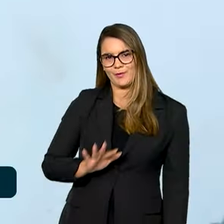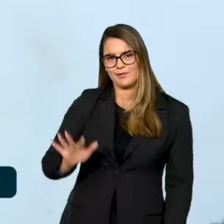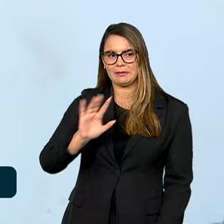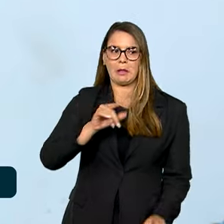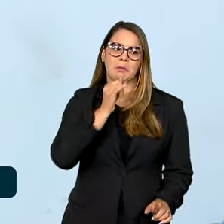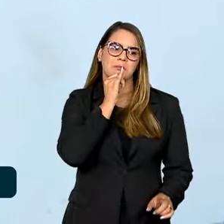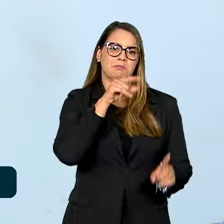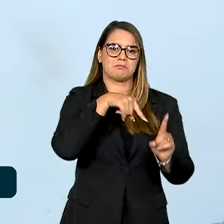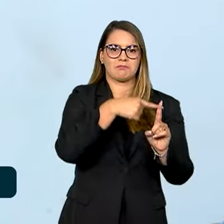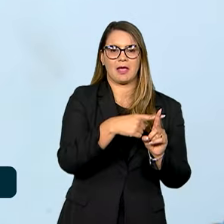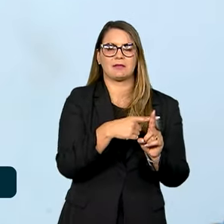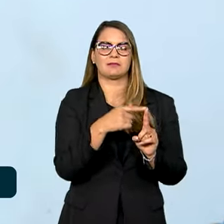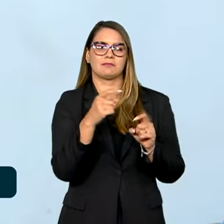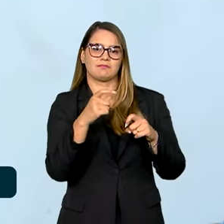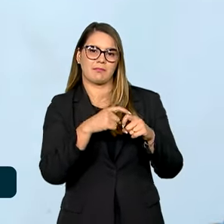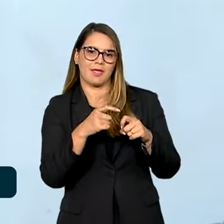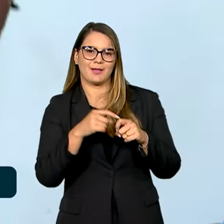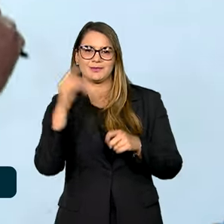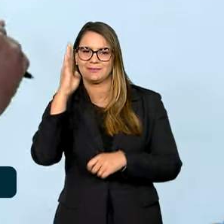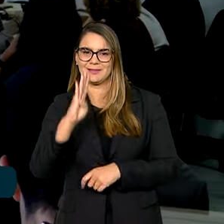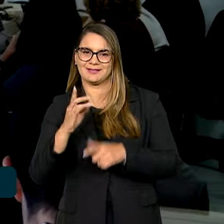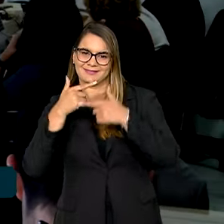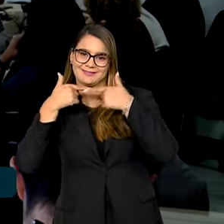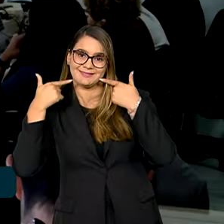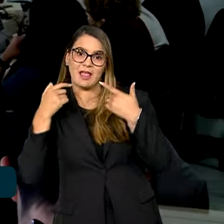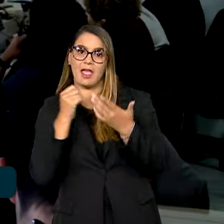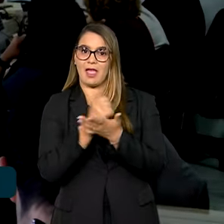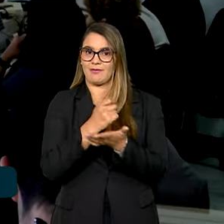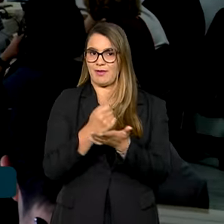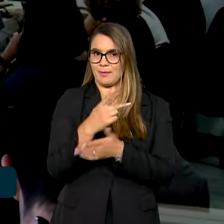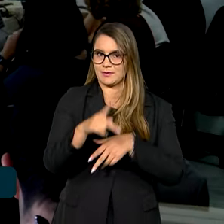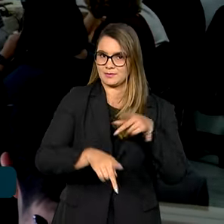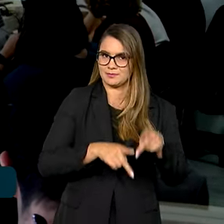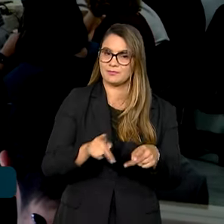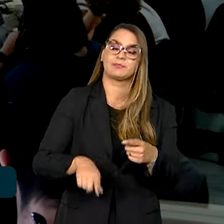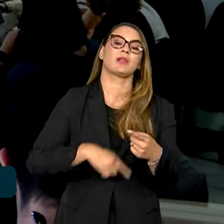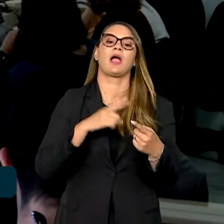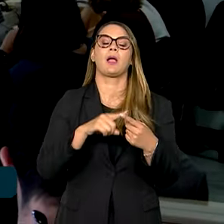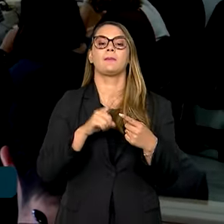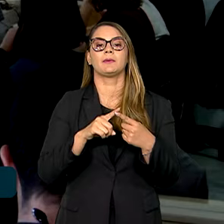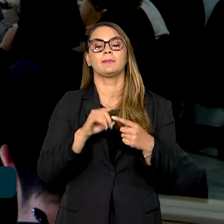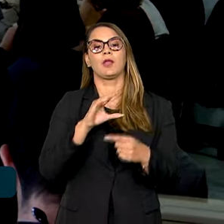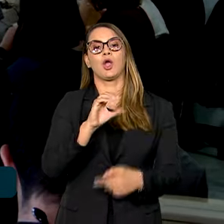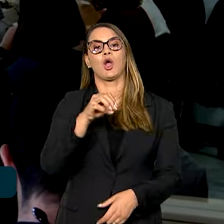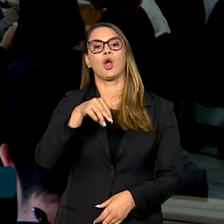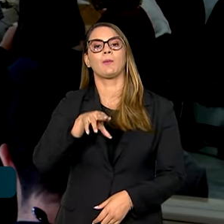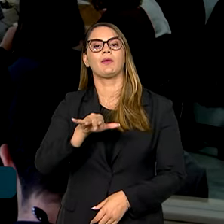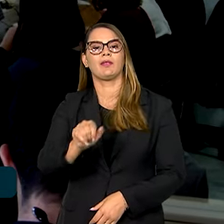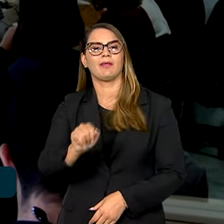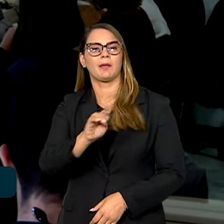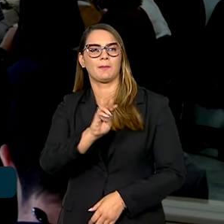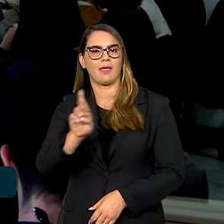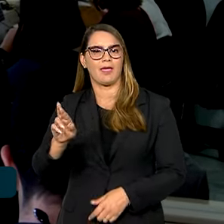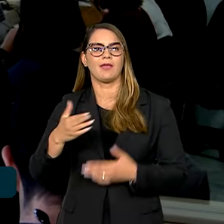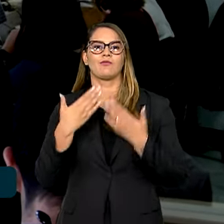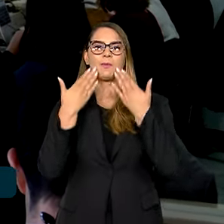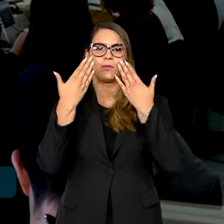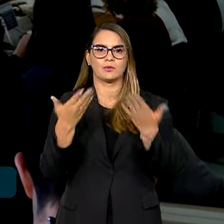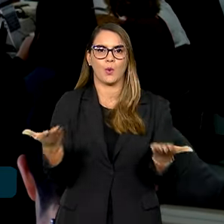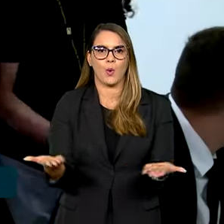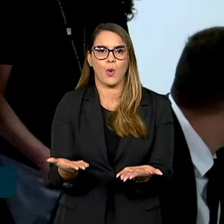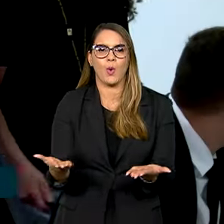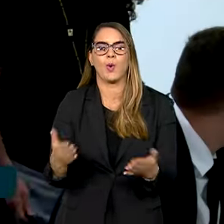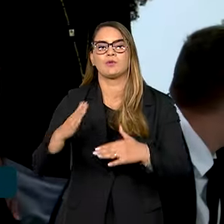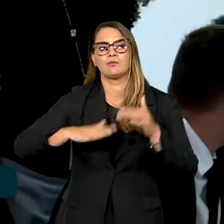Médicos, Brasil Sorridente e Farmácia Popular. A primeira versão do Comunica.br foi apresentada aos jornalistas no